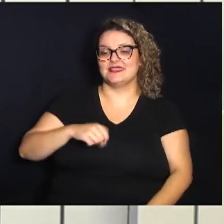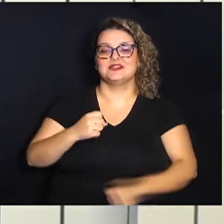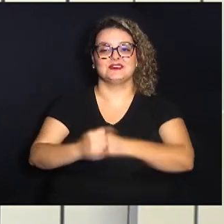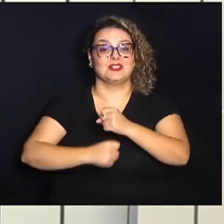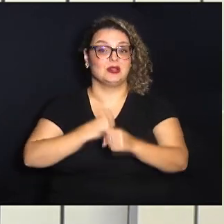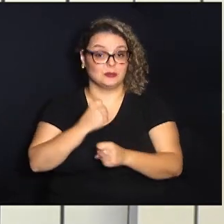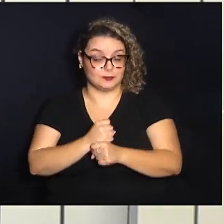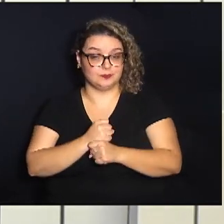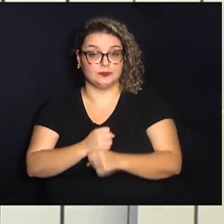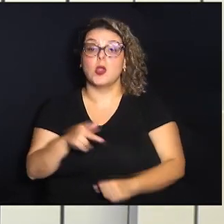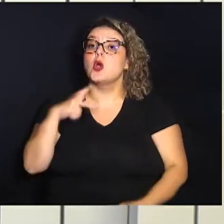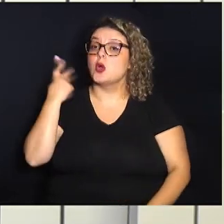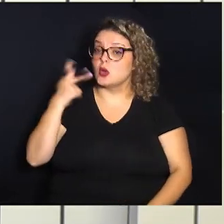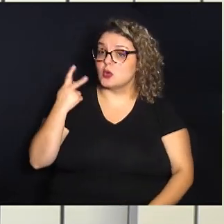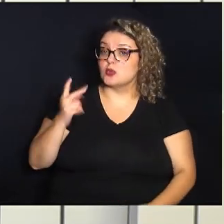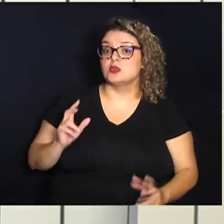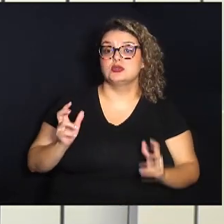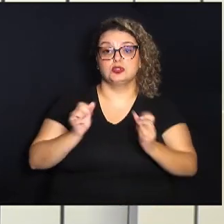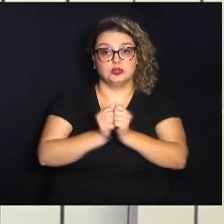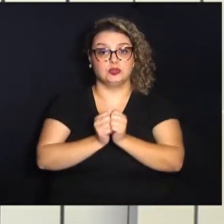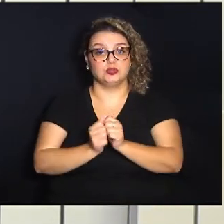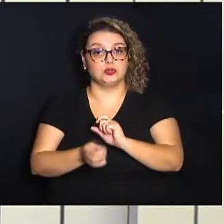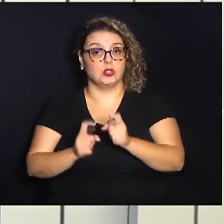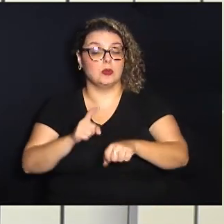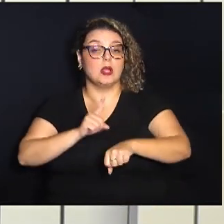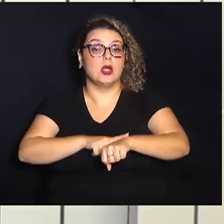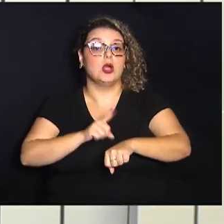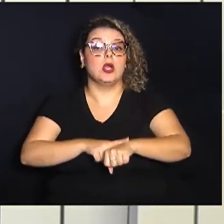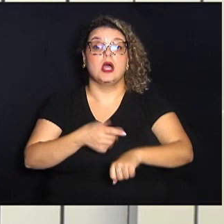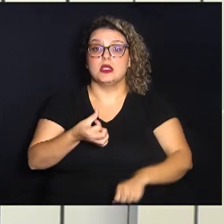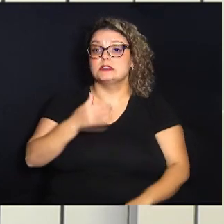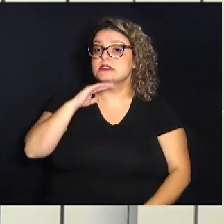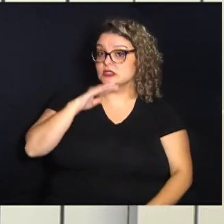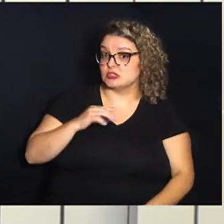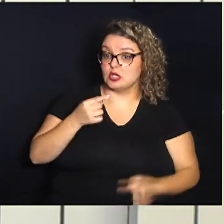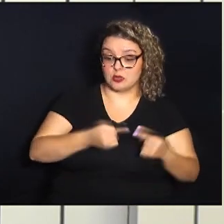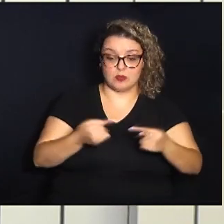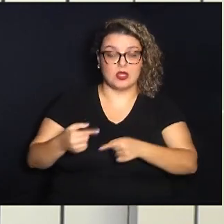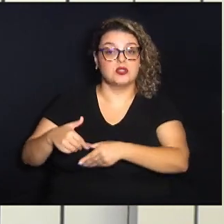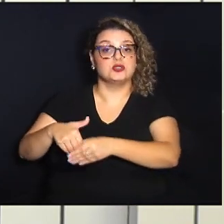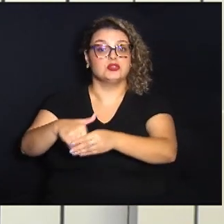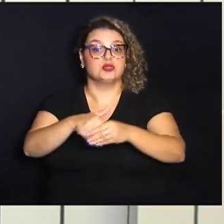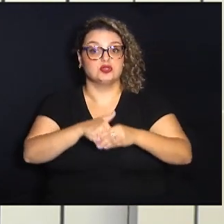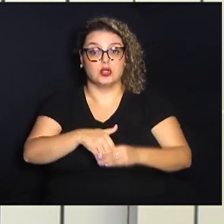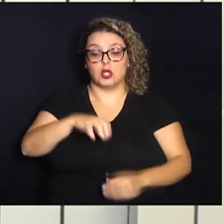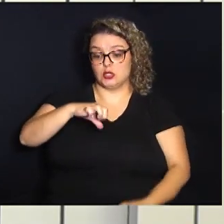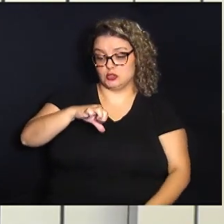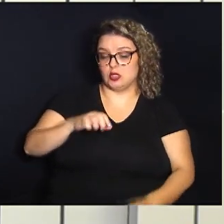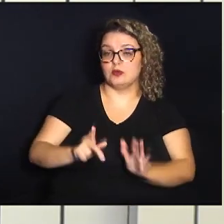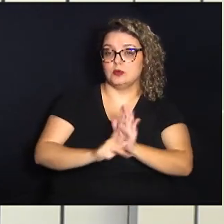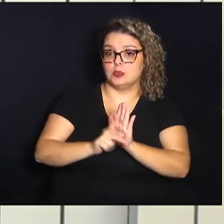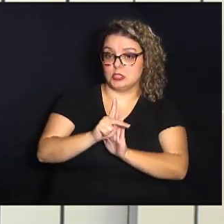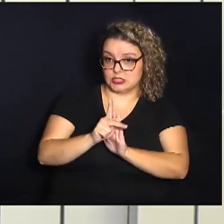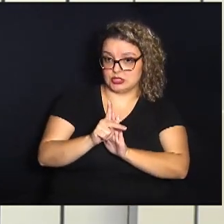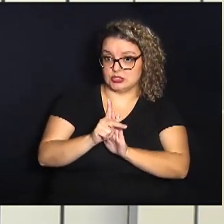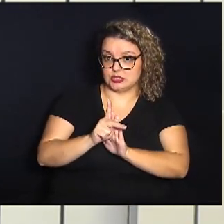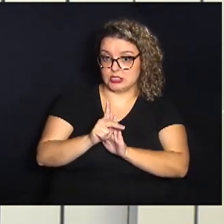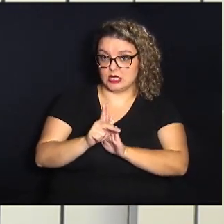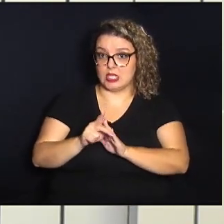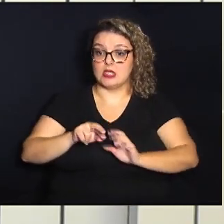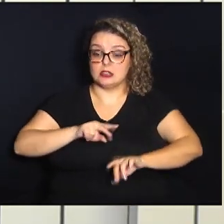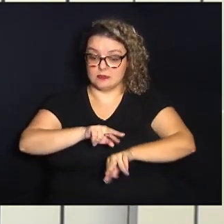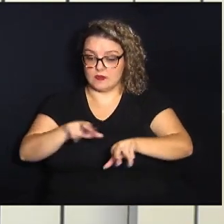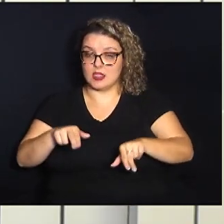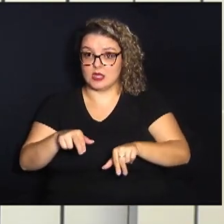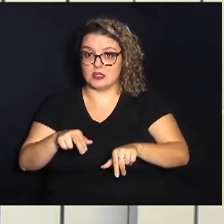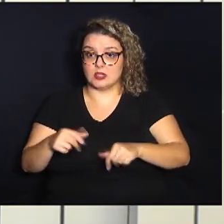os vereadores vão se reunir a partir das seis horas da tarde para discutir e votar nove projetos entre eles